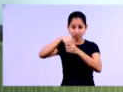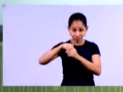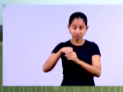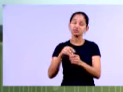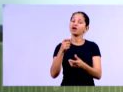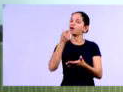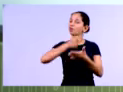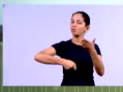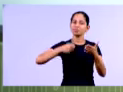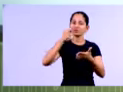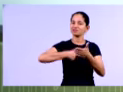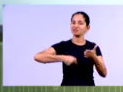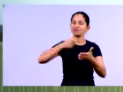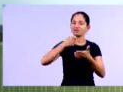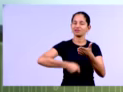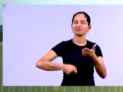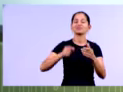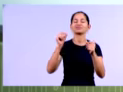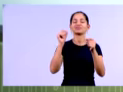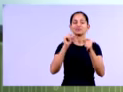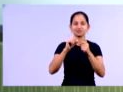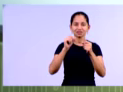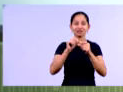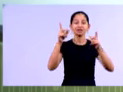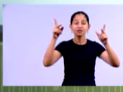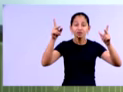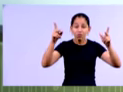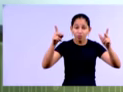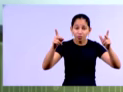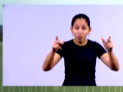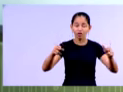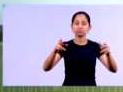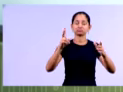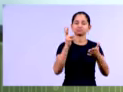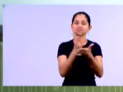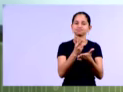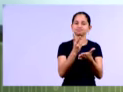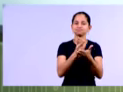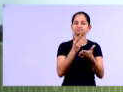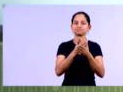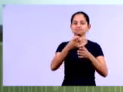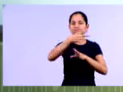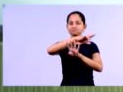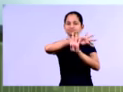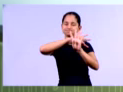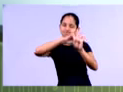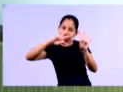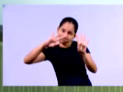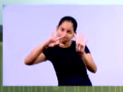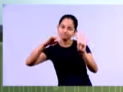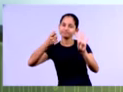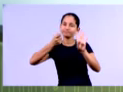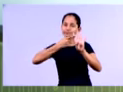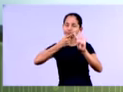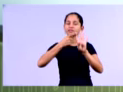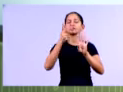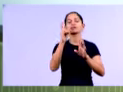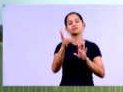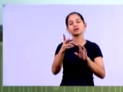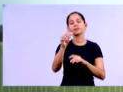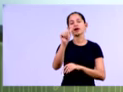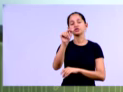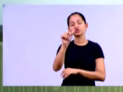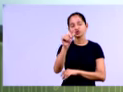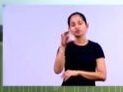ela obrigatoriamente, o balanço patrimonial dela vai ter que estar dividido, vai ter que apresentar o ativo circulante,